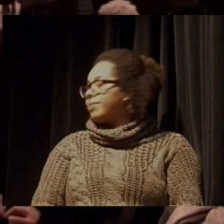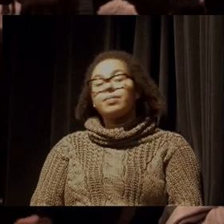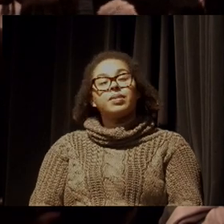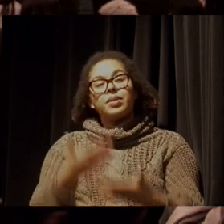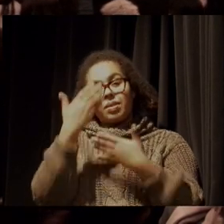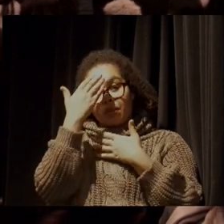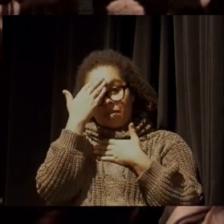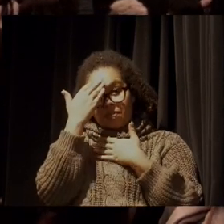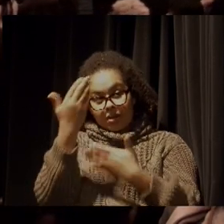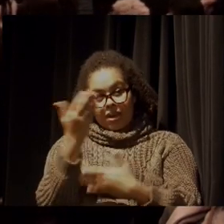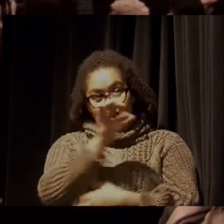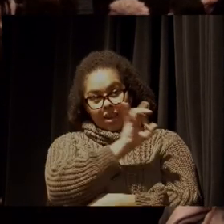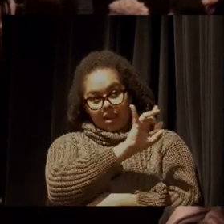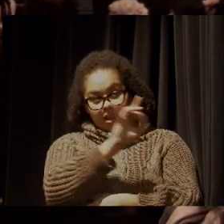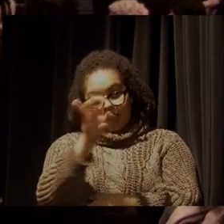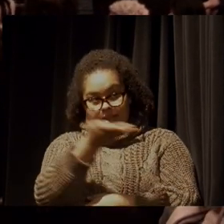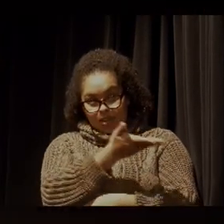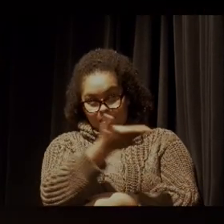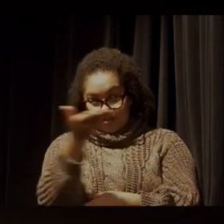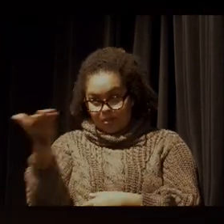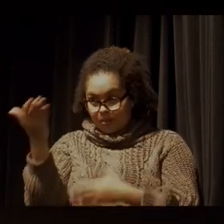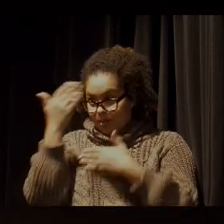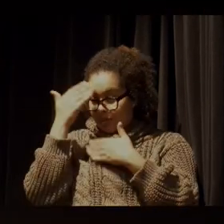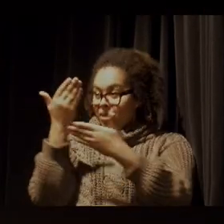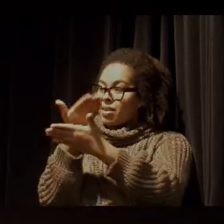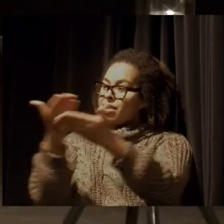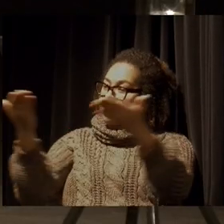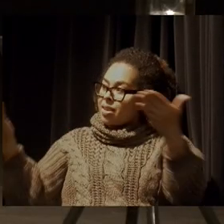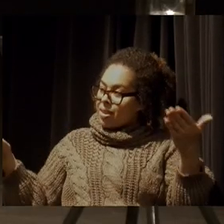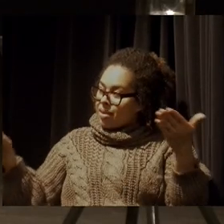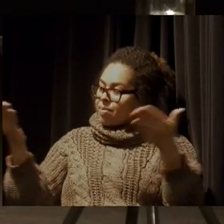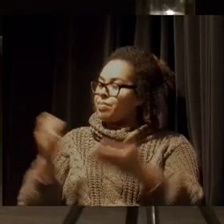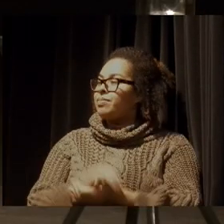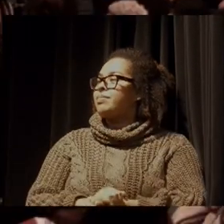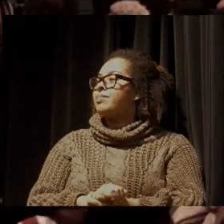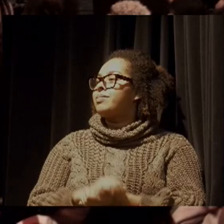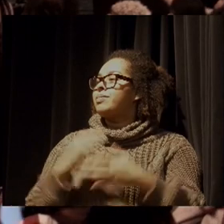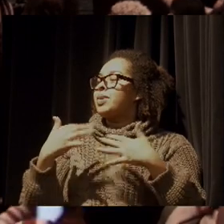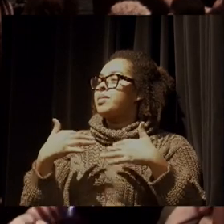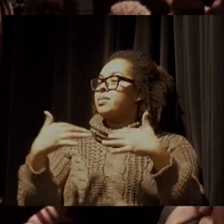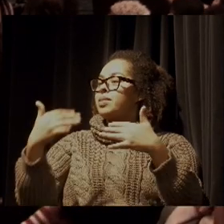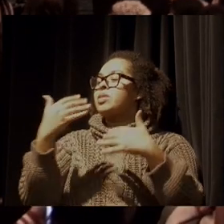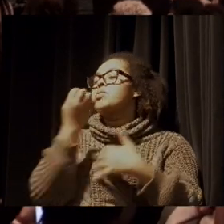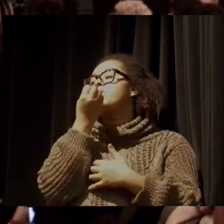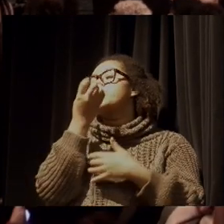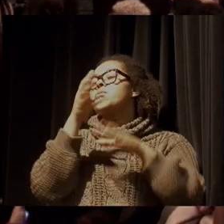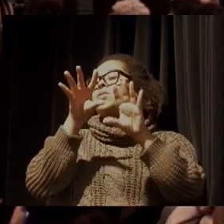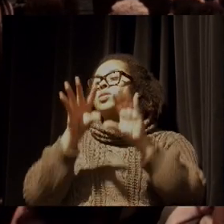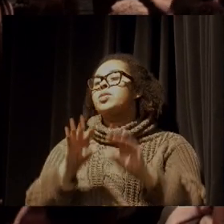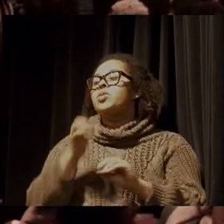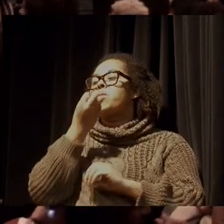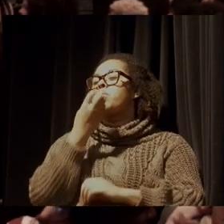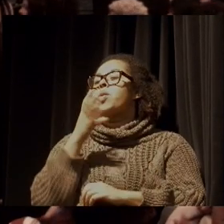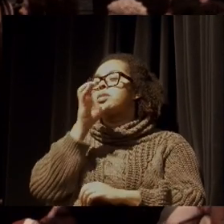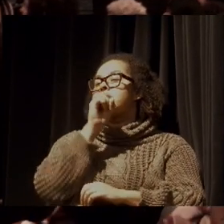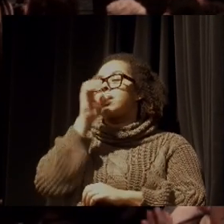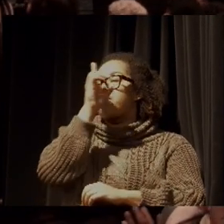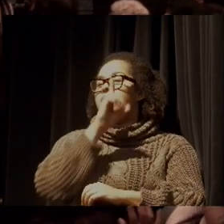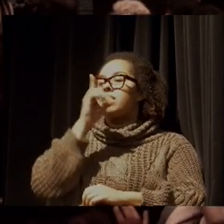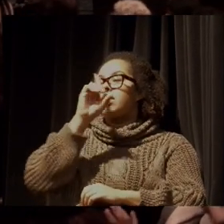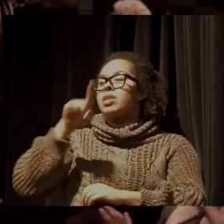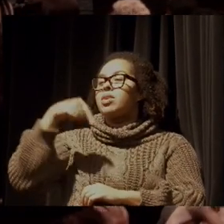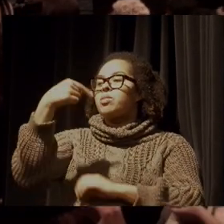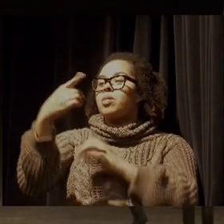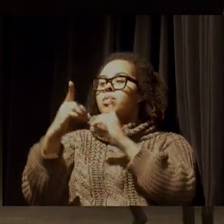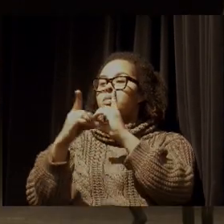Obrigado, Fábio, obrigado, Ângela, obrigado, Adriana, obrigado a todos, todas no auditório. Uma boa noite, um bom fim de semana para todos e até